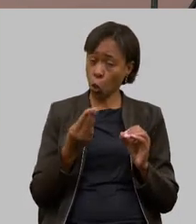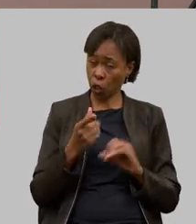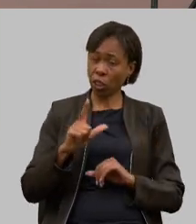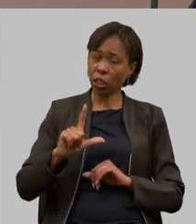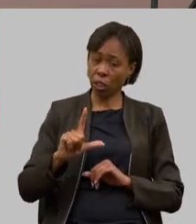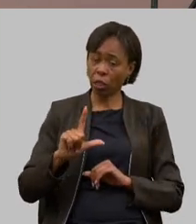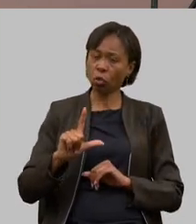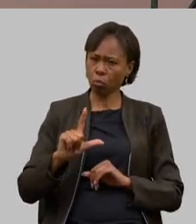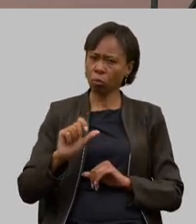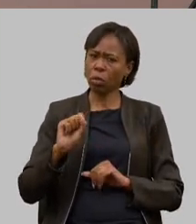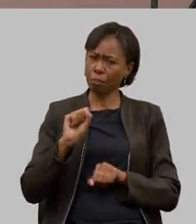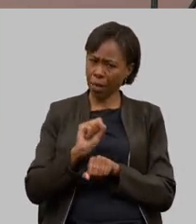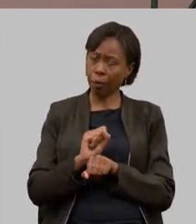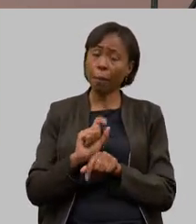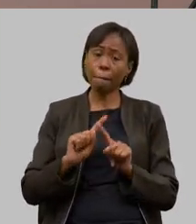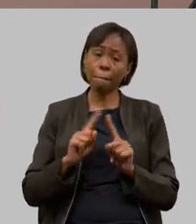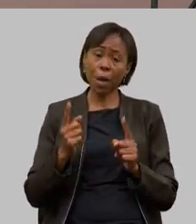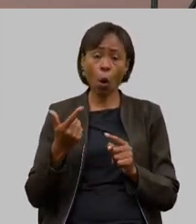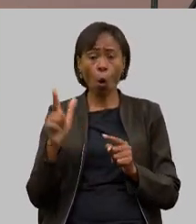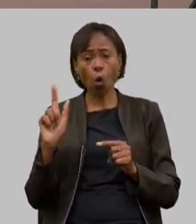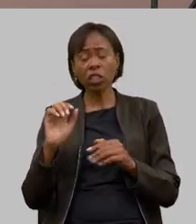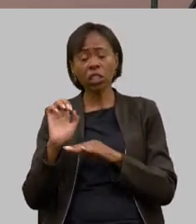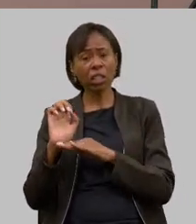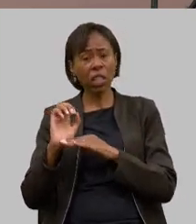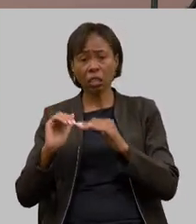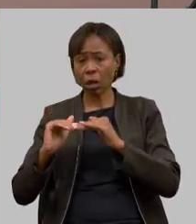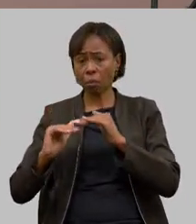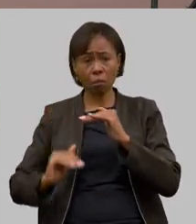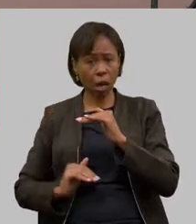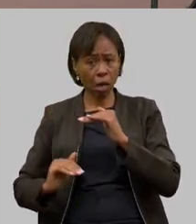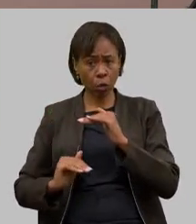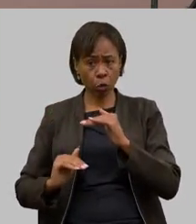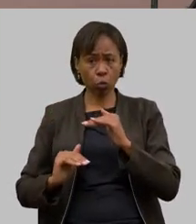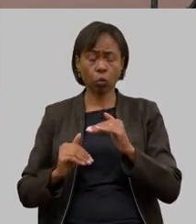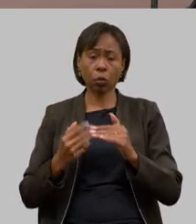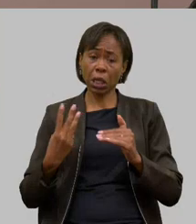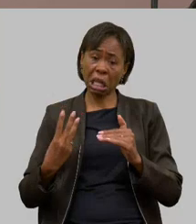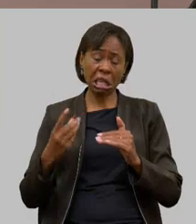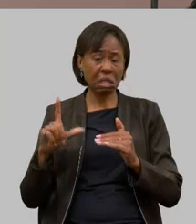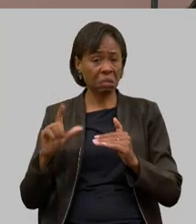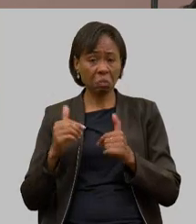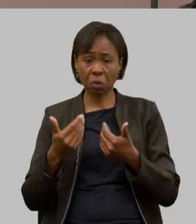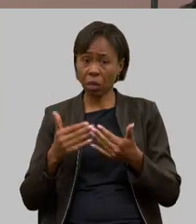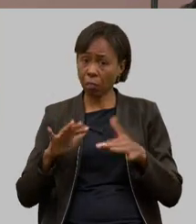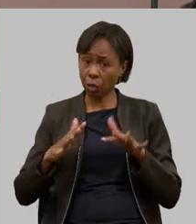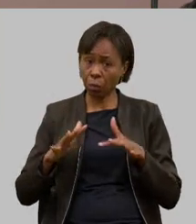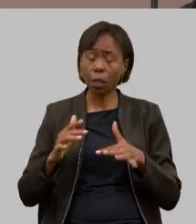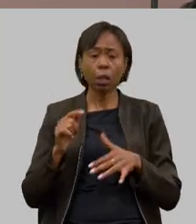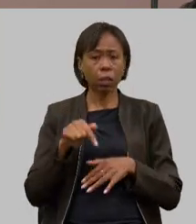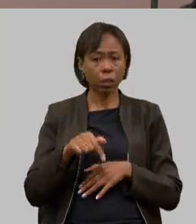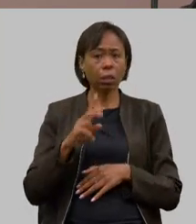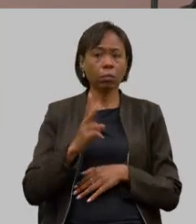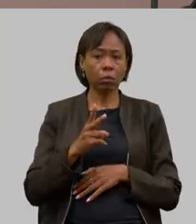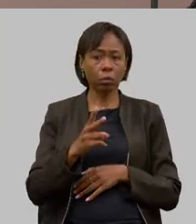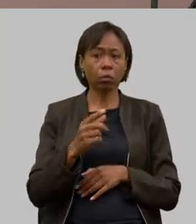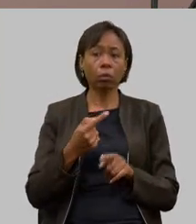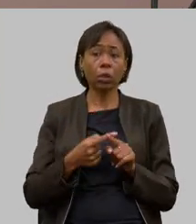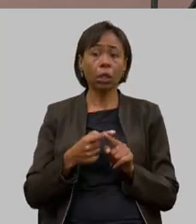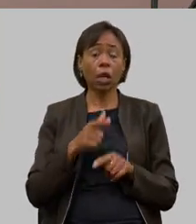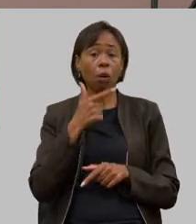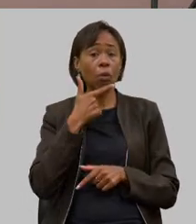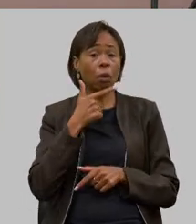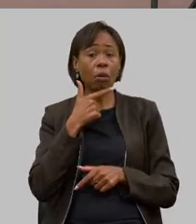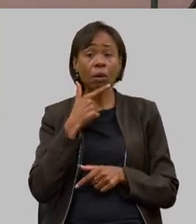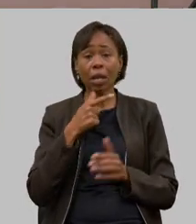nós produz 4 3 então quer dizer nós temos que continuar porque o queijo está no nosso